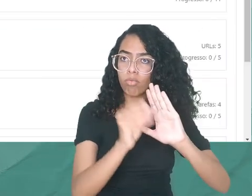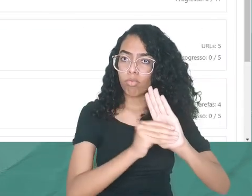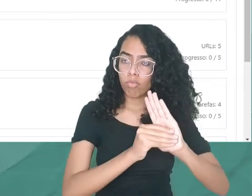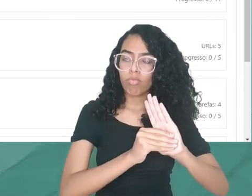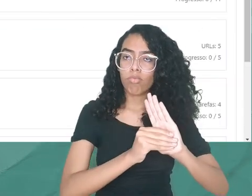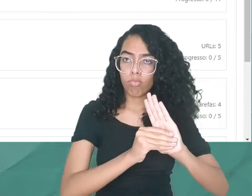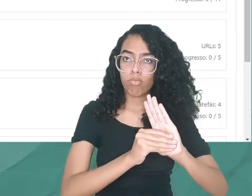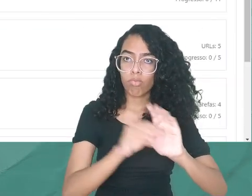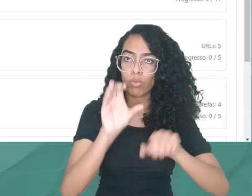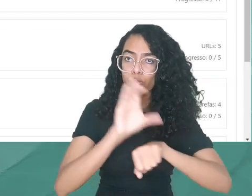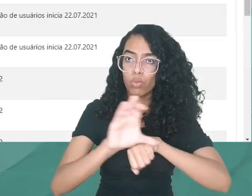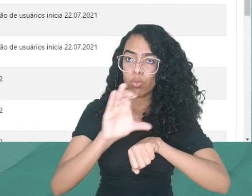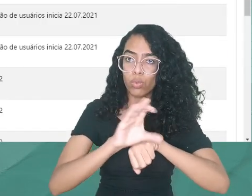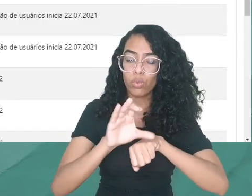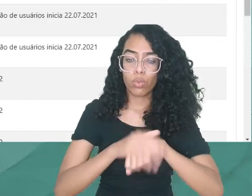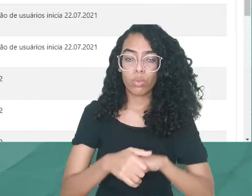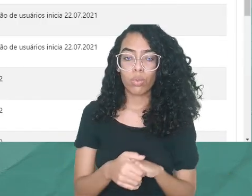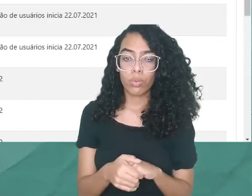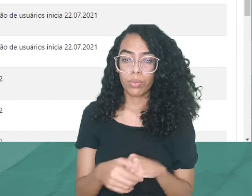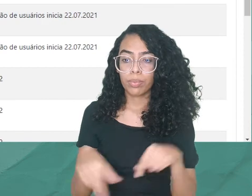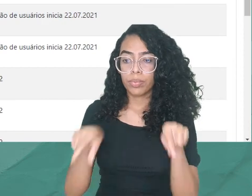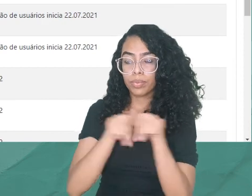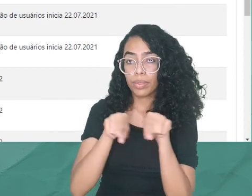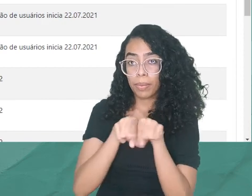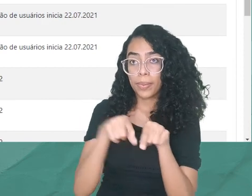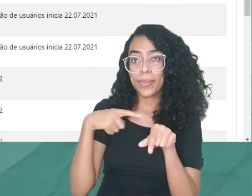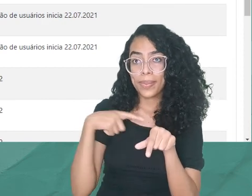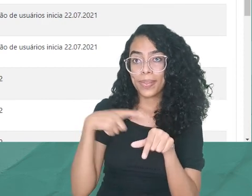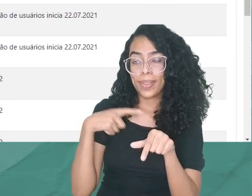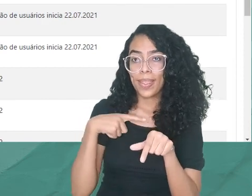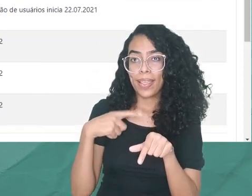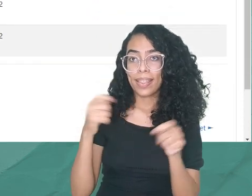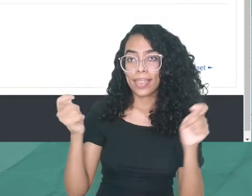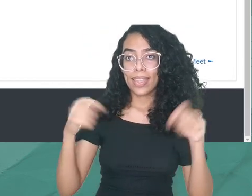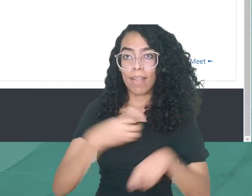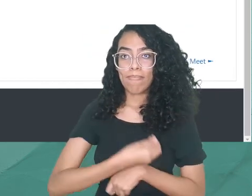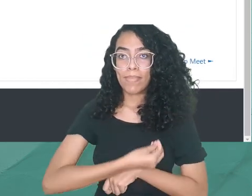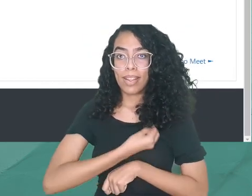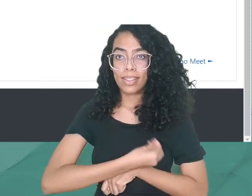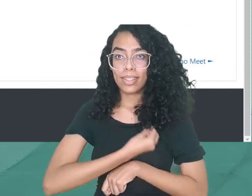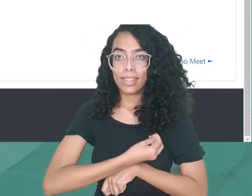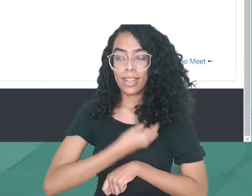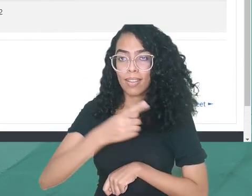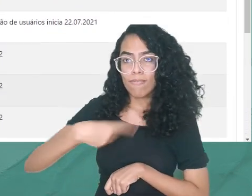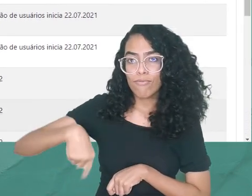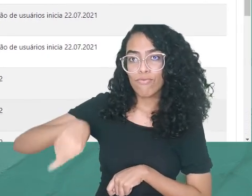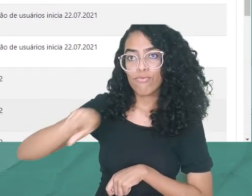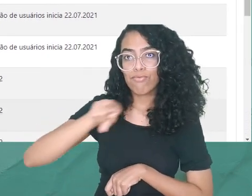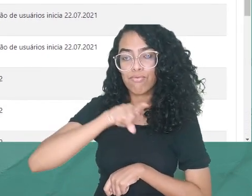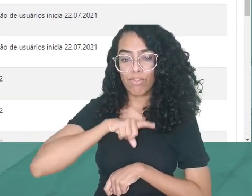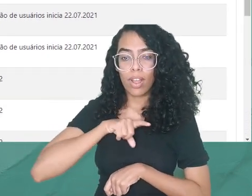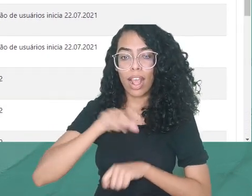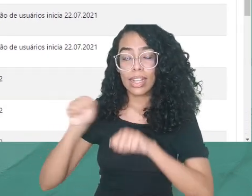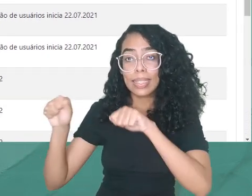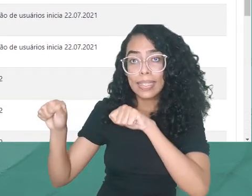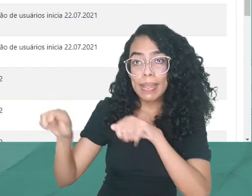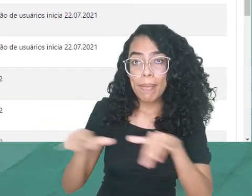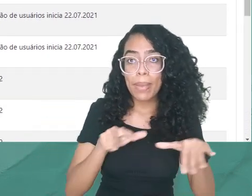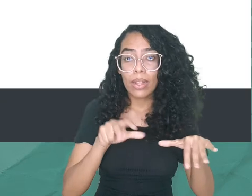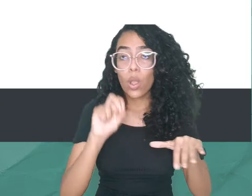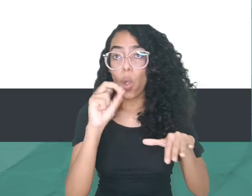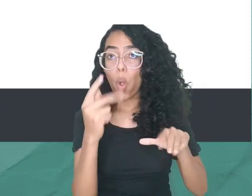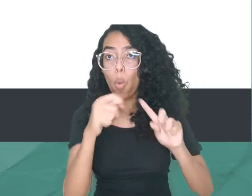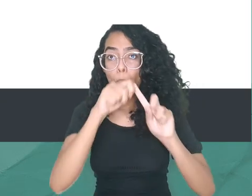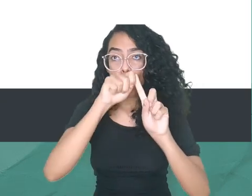curso. Temos também as guias de presenças e participantes. Ao clicar em presenças, você verá somente as presenças semanais ou